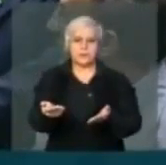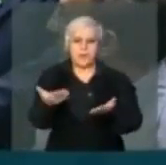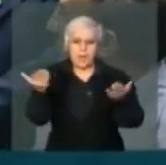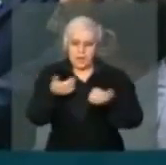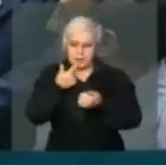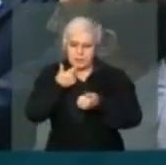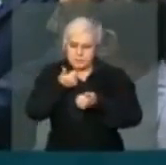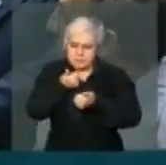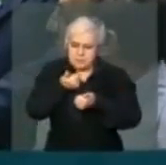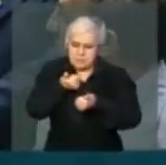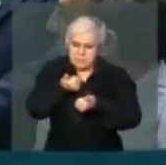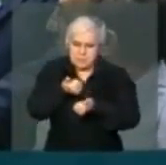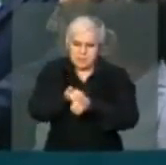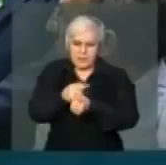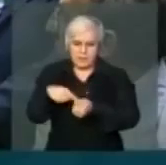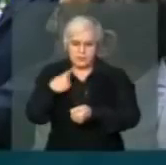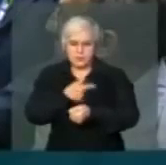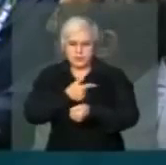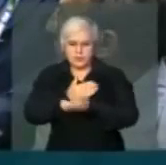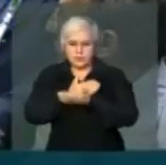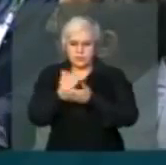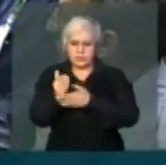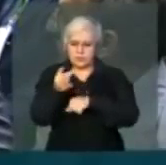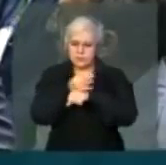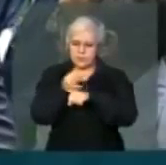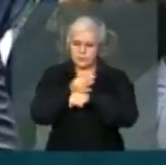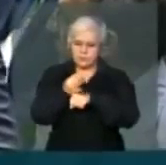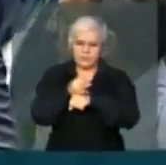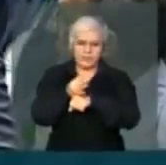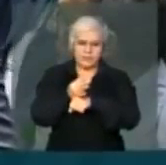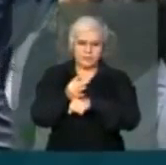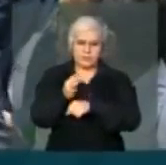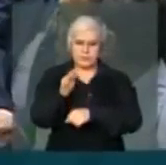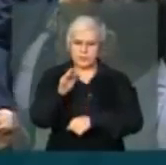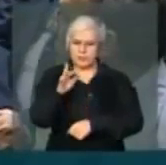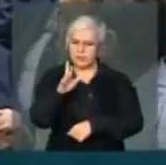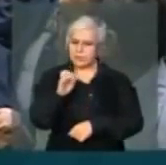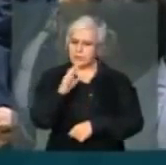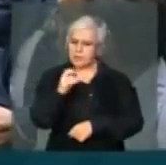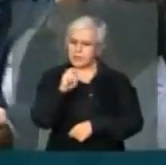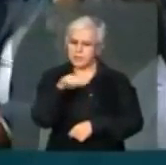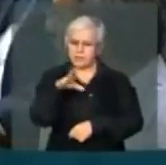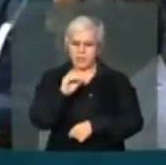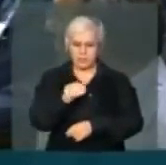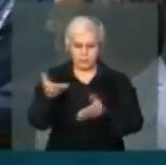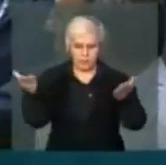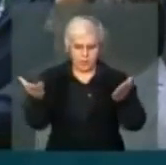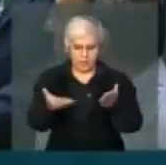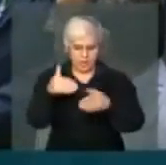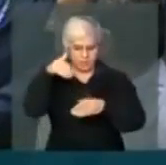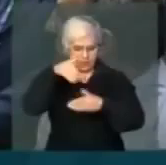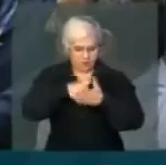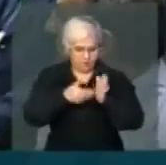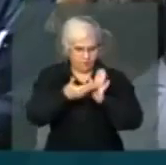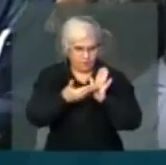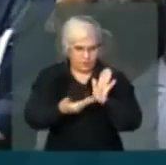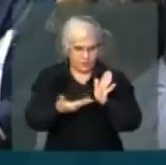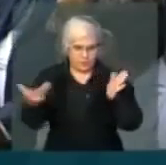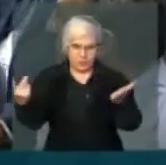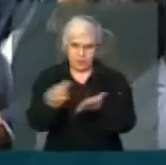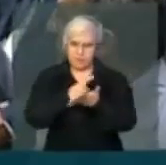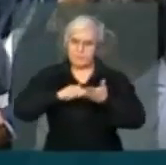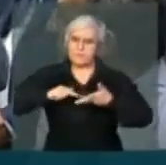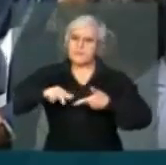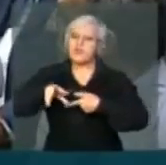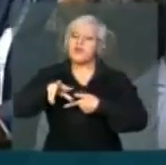vésperas de nós entrarmos no recesso legislativo que essa votação e essas atitudes